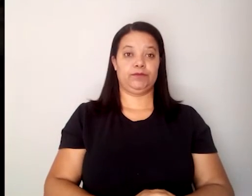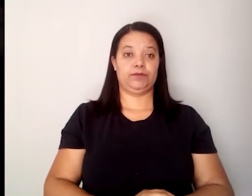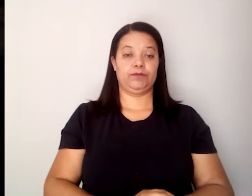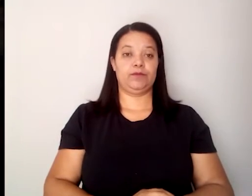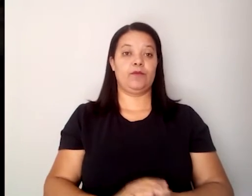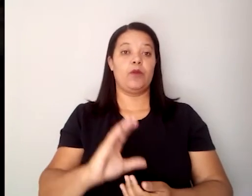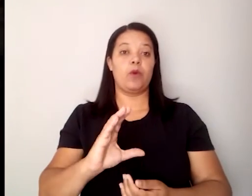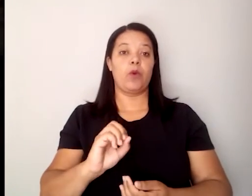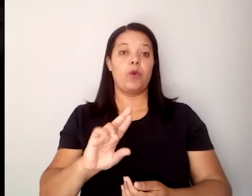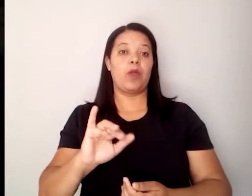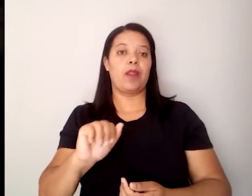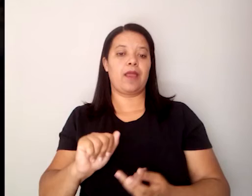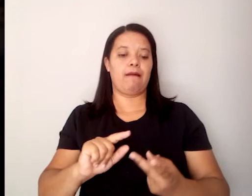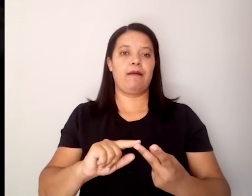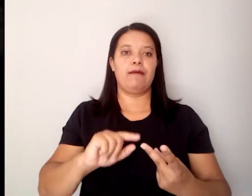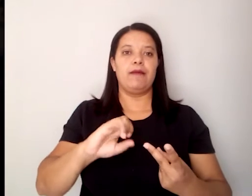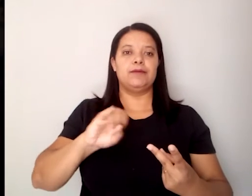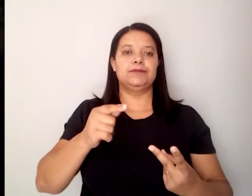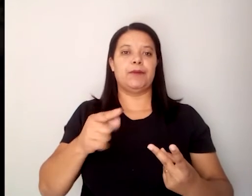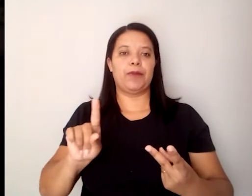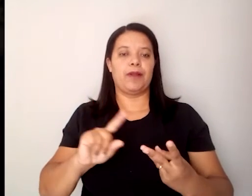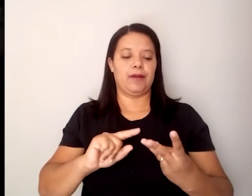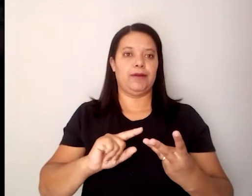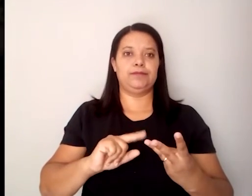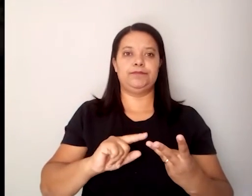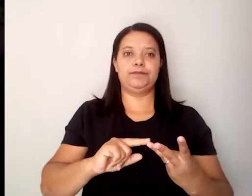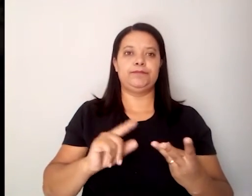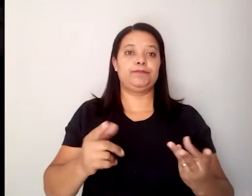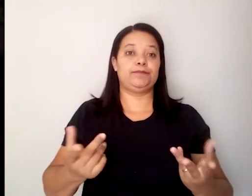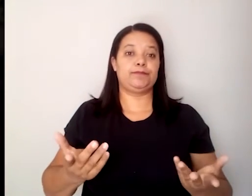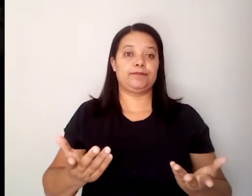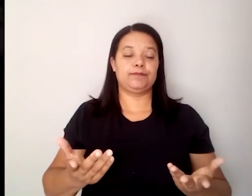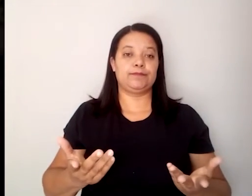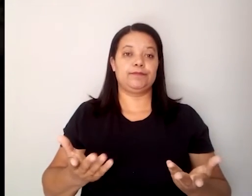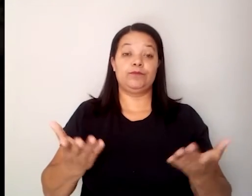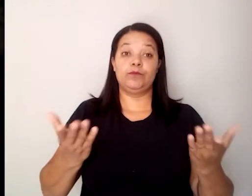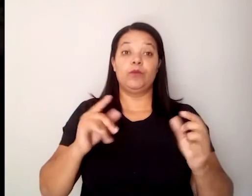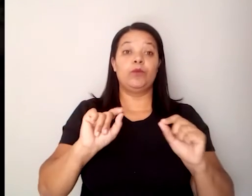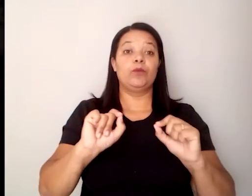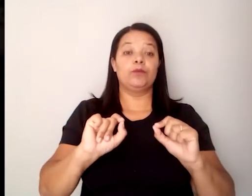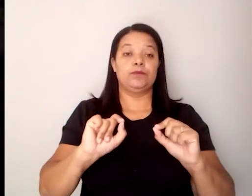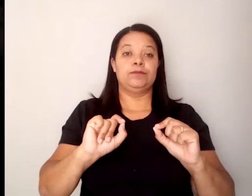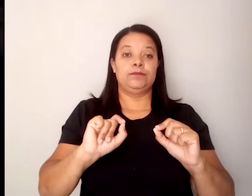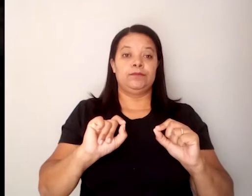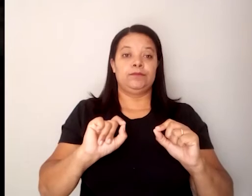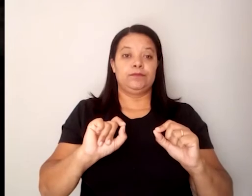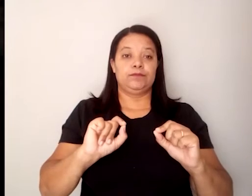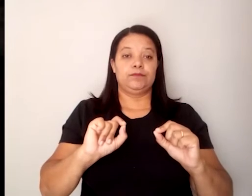coreanas, japonesas. Então, eu estou propondo, né,